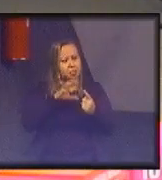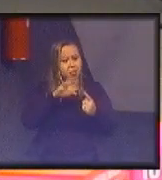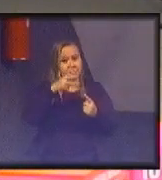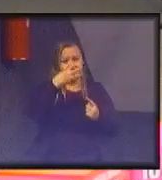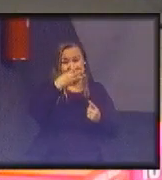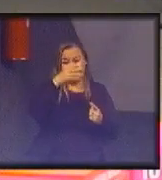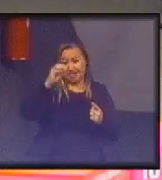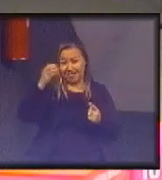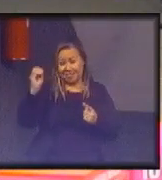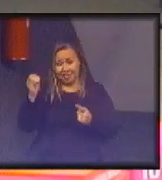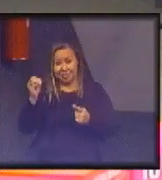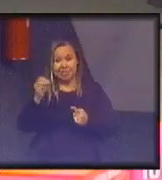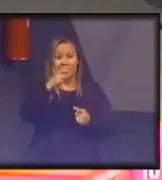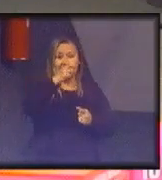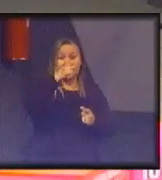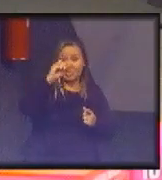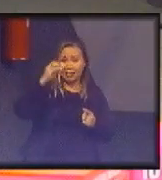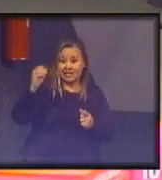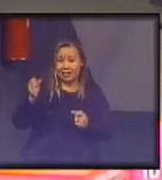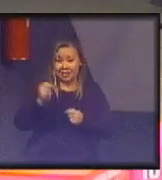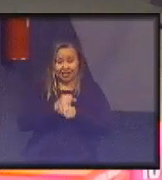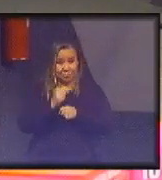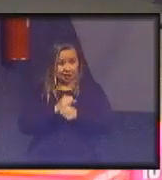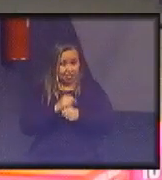anos. Isso em 1990.